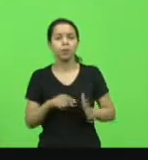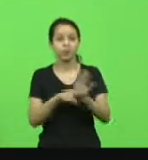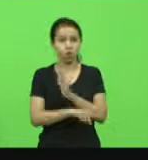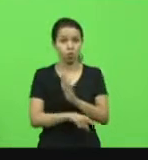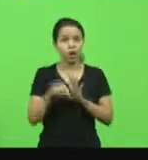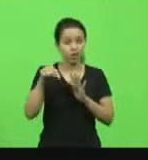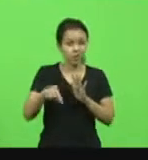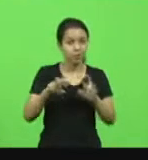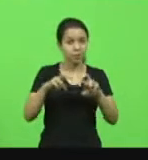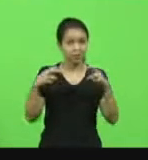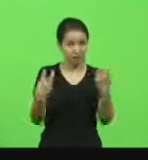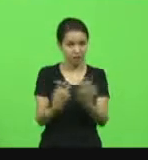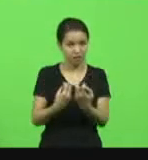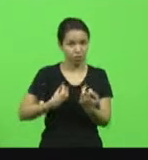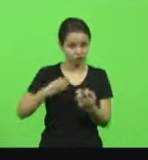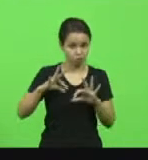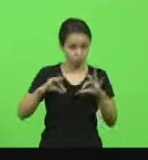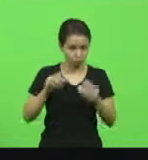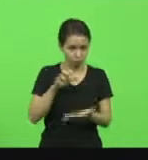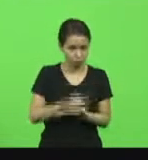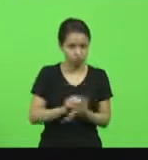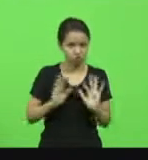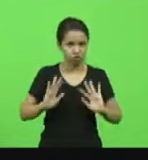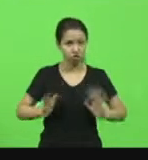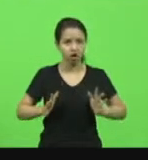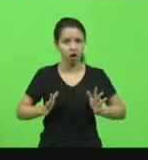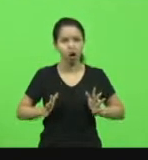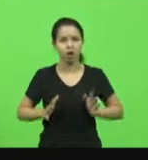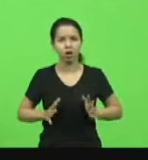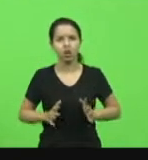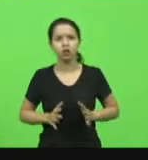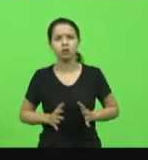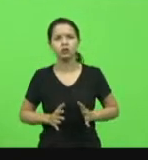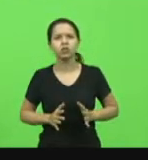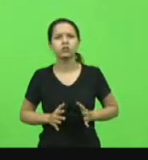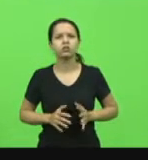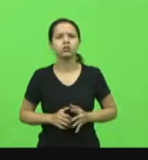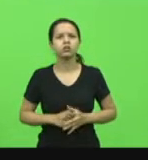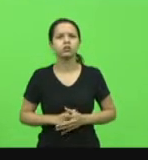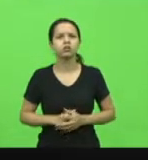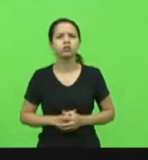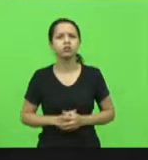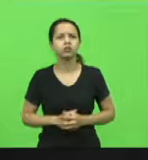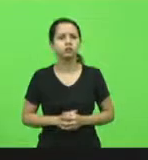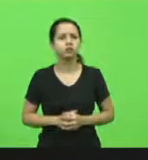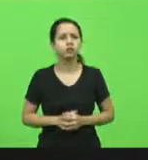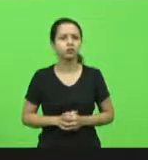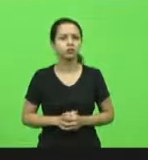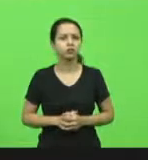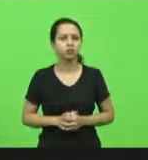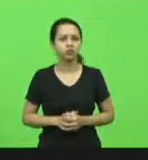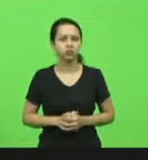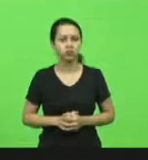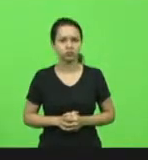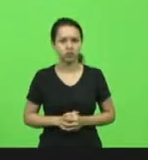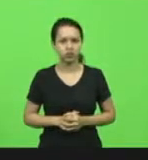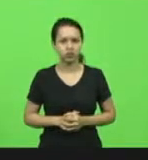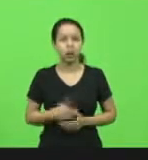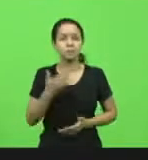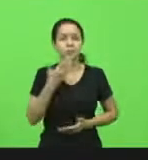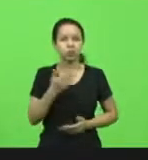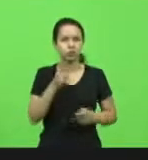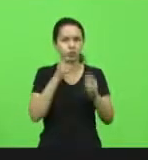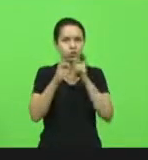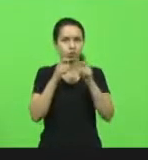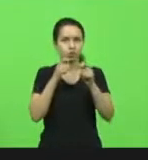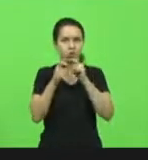estão em plenário, se todos registraram presença. Não vai ter fórum. Gostaria que registra... Peço assessoria